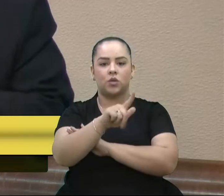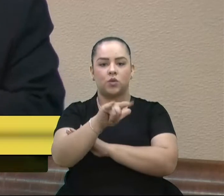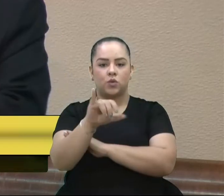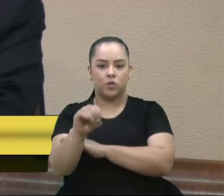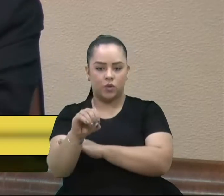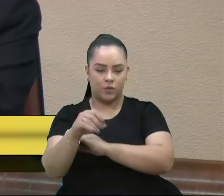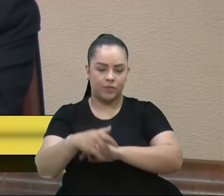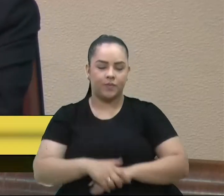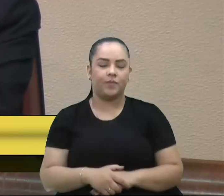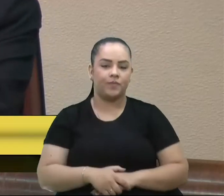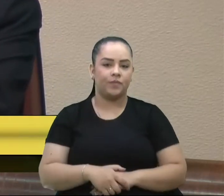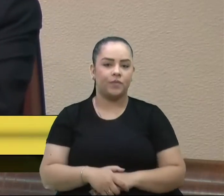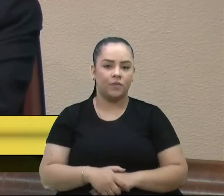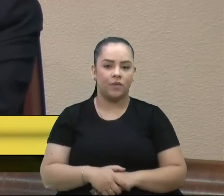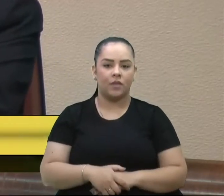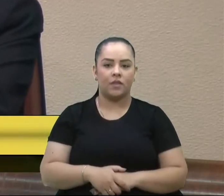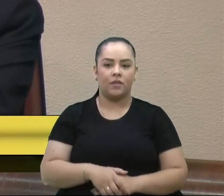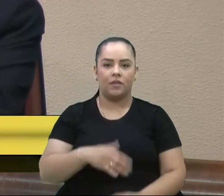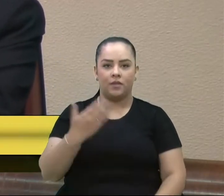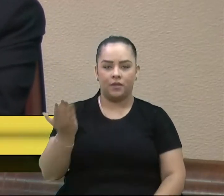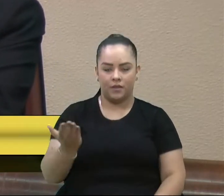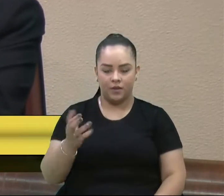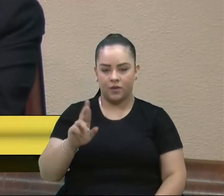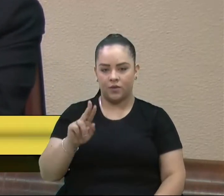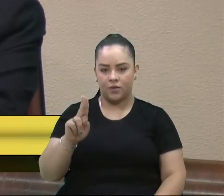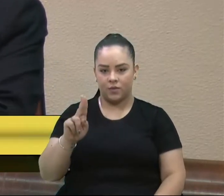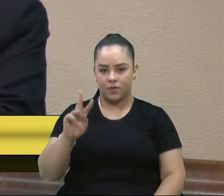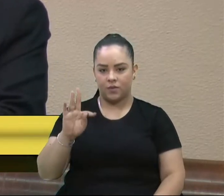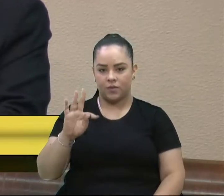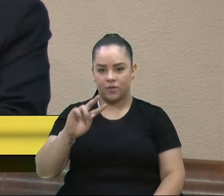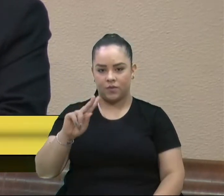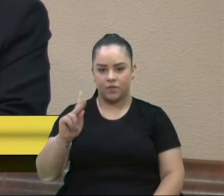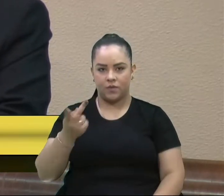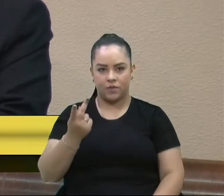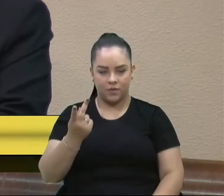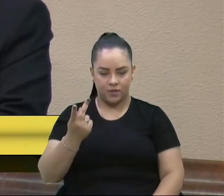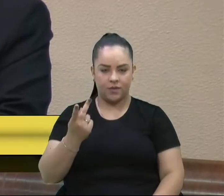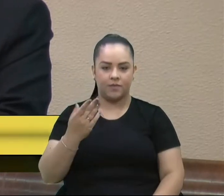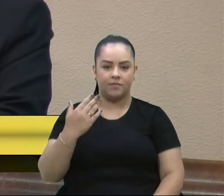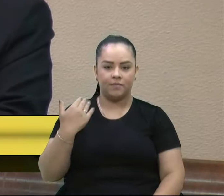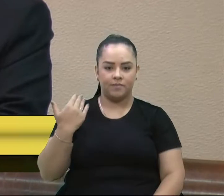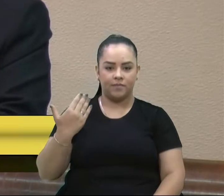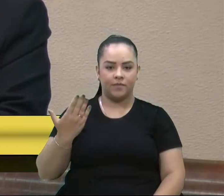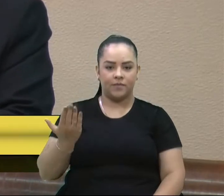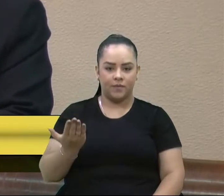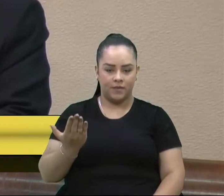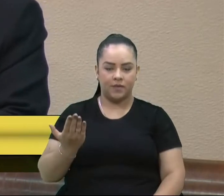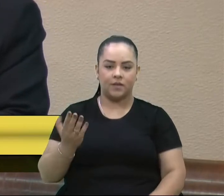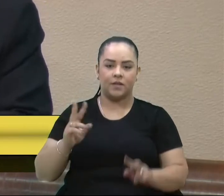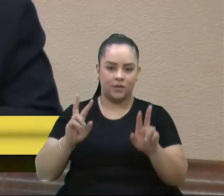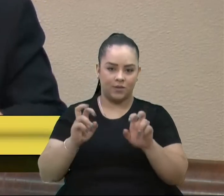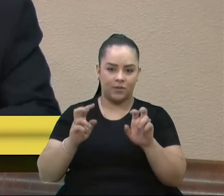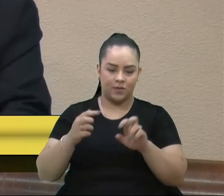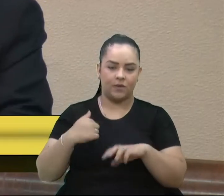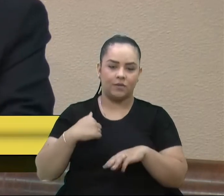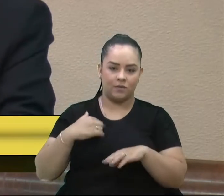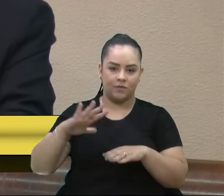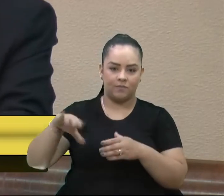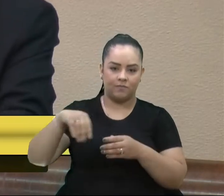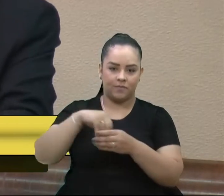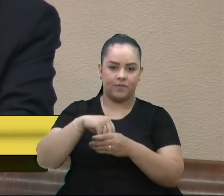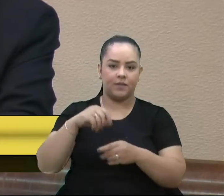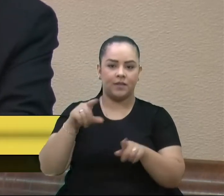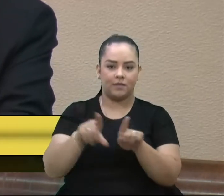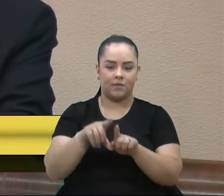E como a companheira Ruth, que nessa questão eu faço parte também dessa